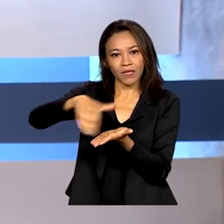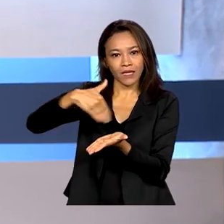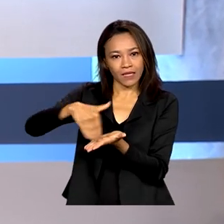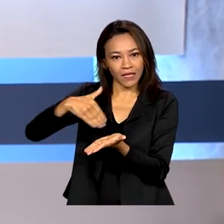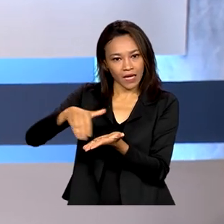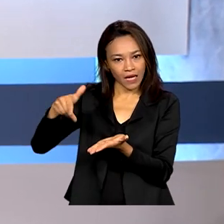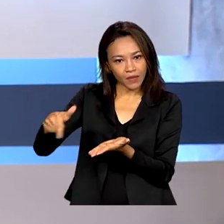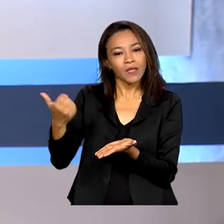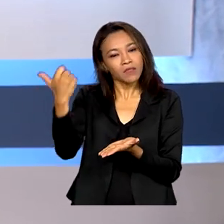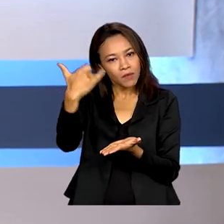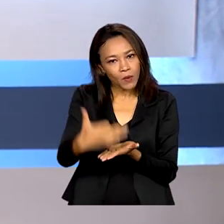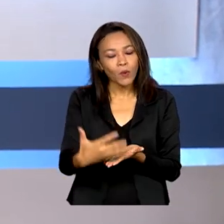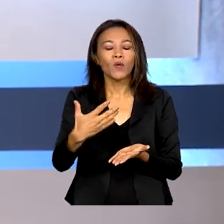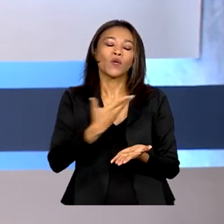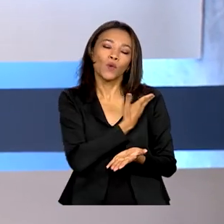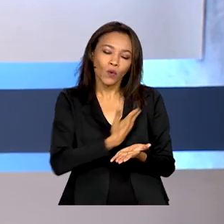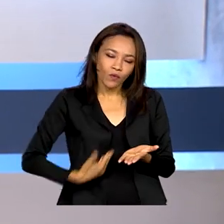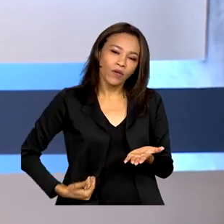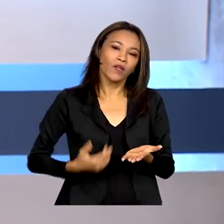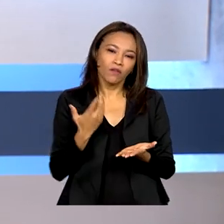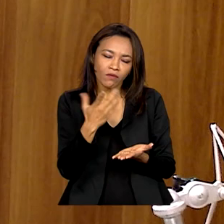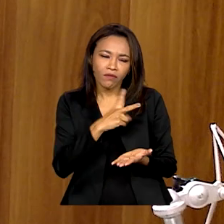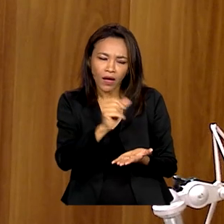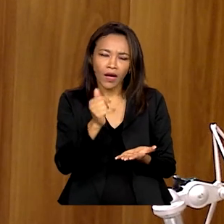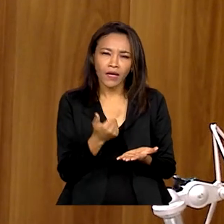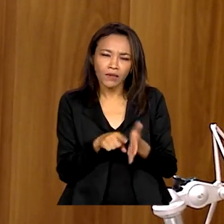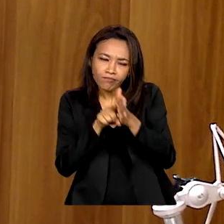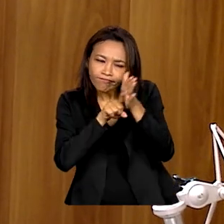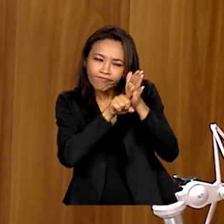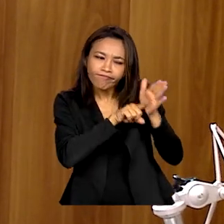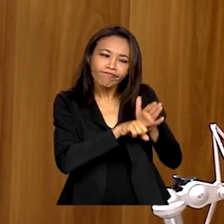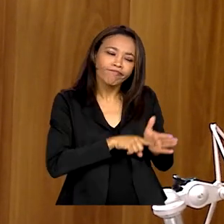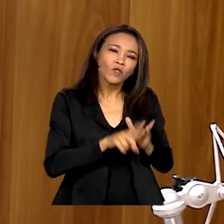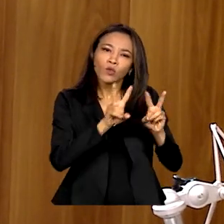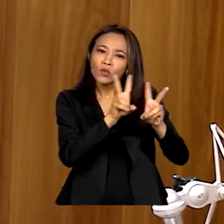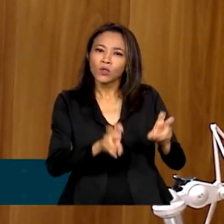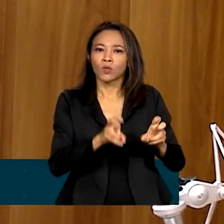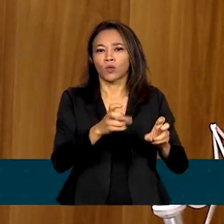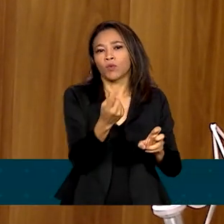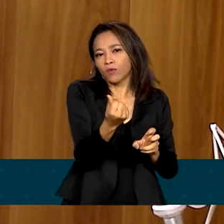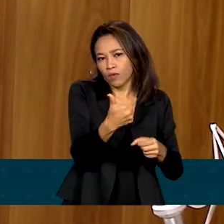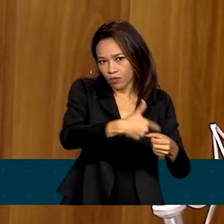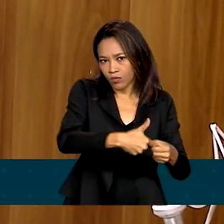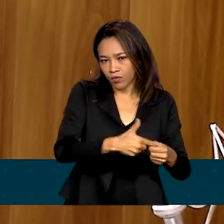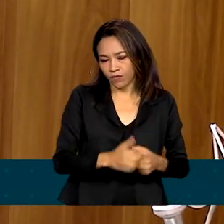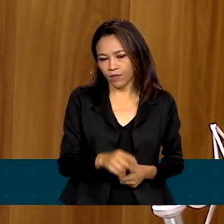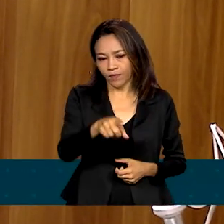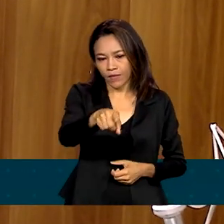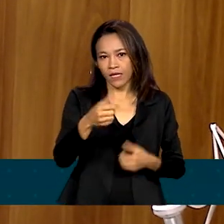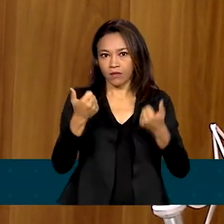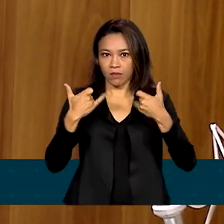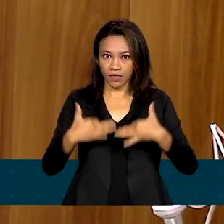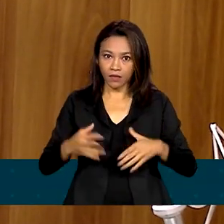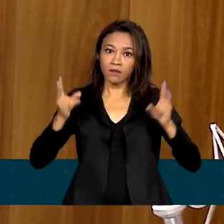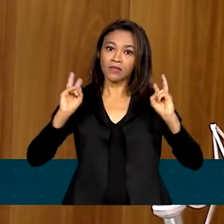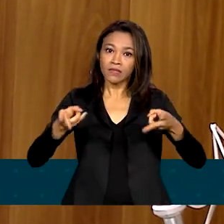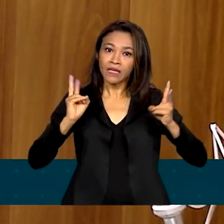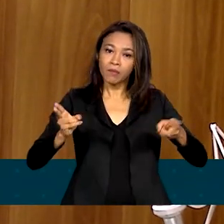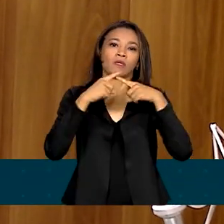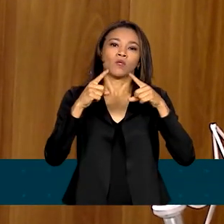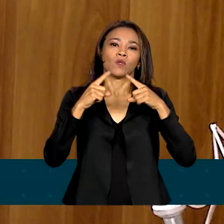o governo vai estudar os preços dos combustíveis. Sempre há reclamações acerca de preço